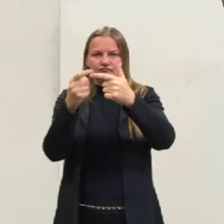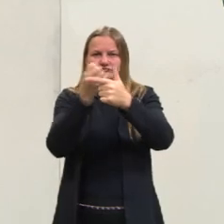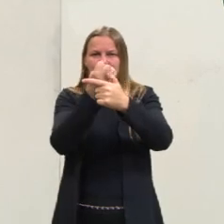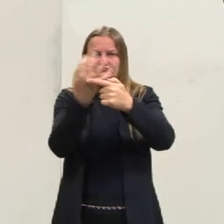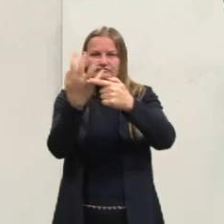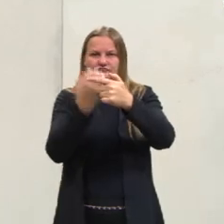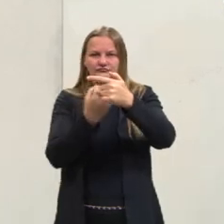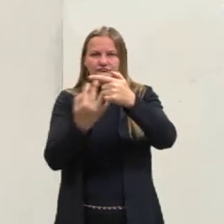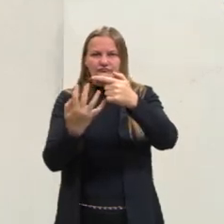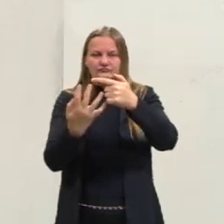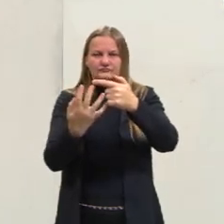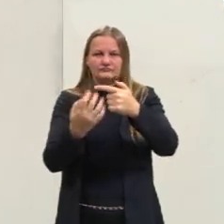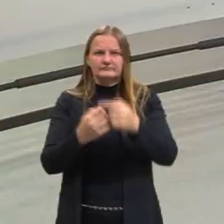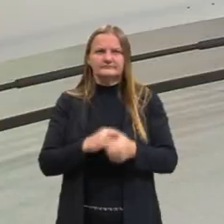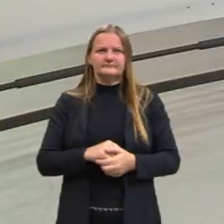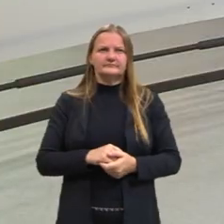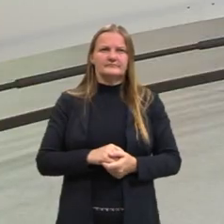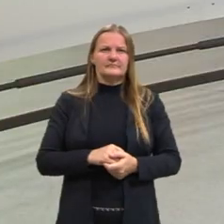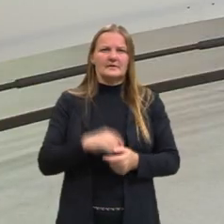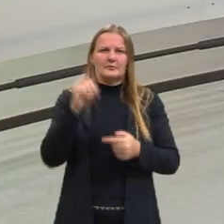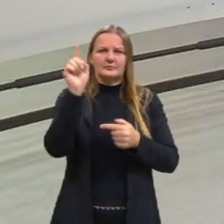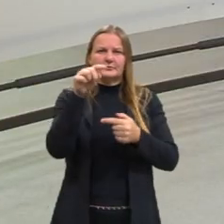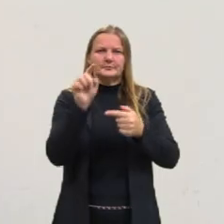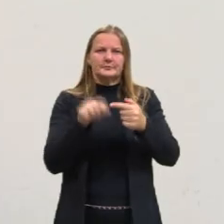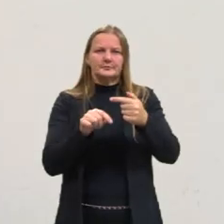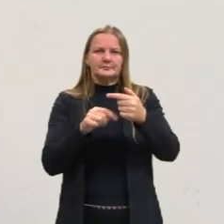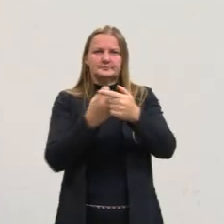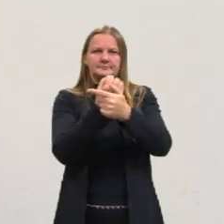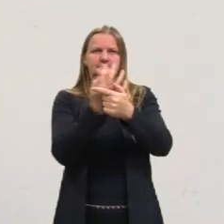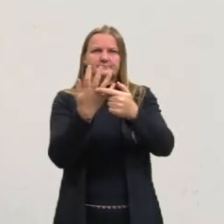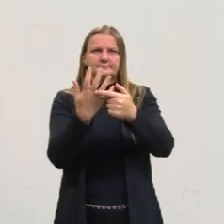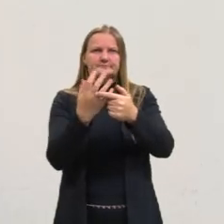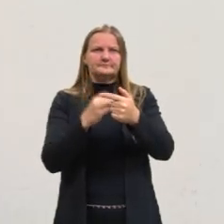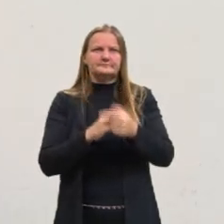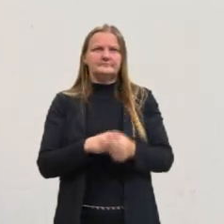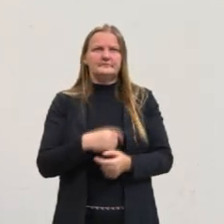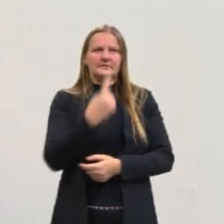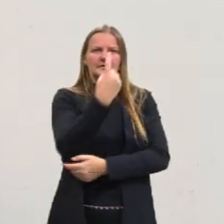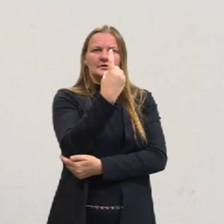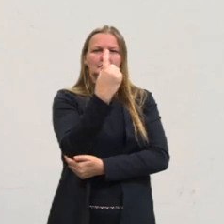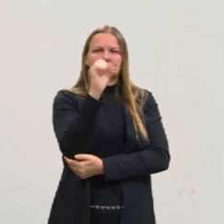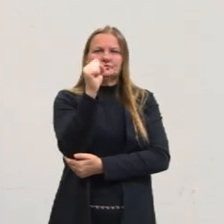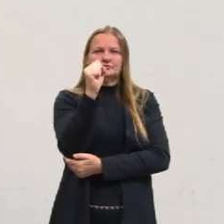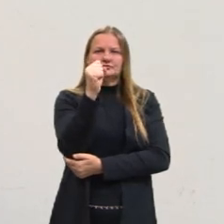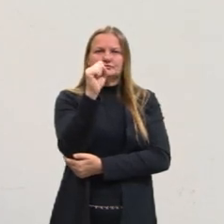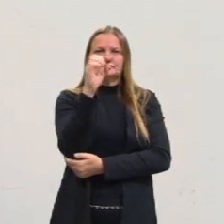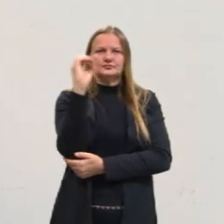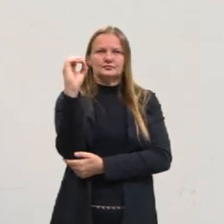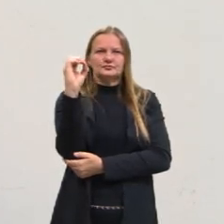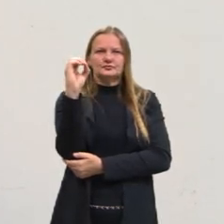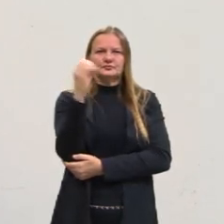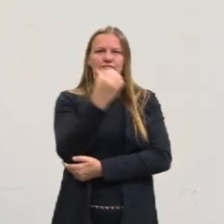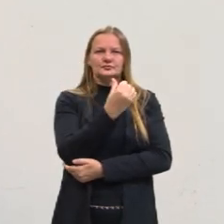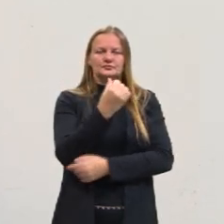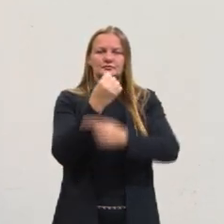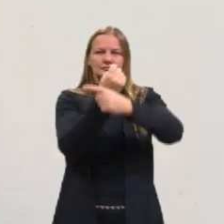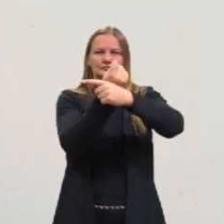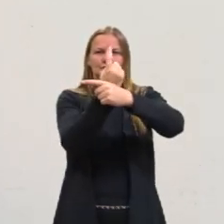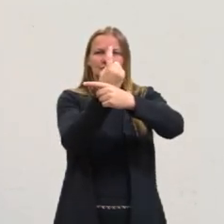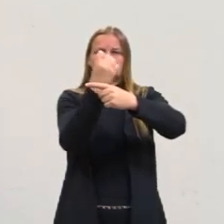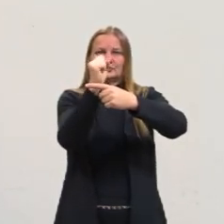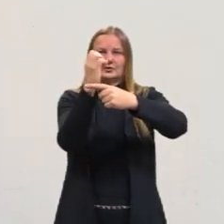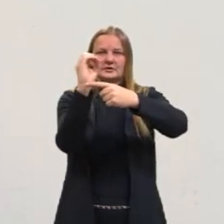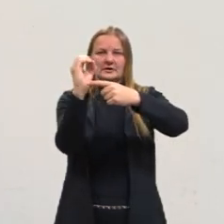60. Nós podemos, aqui, estar cancelando, né, esse zero aqui. Se eu